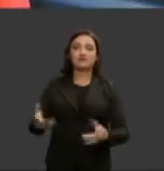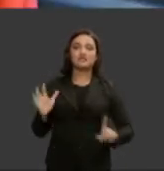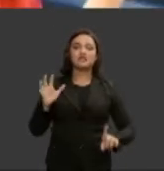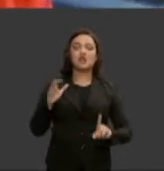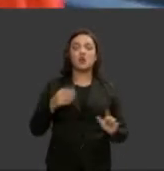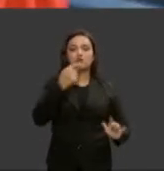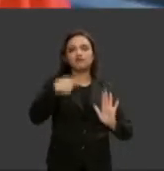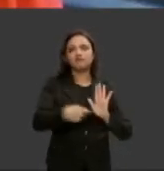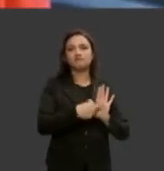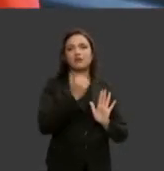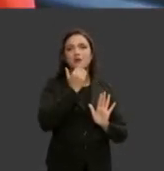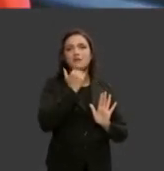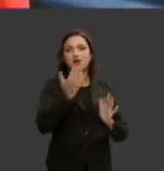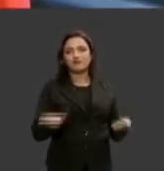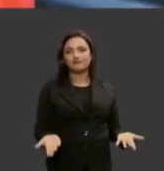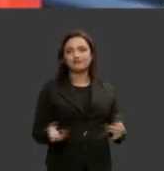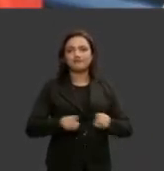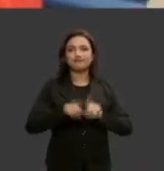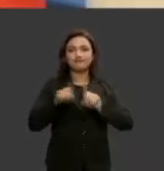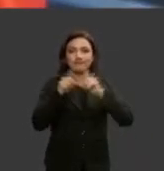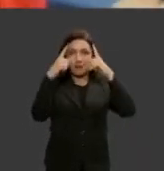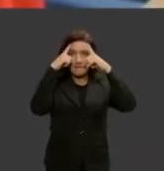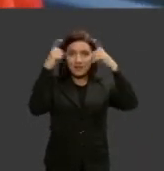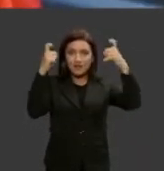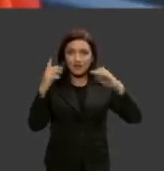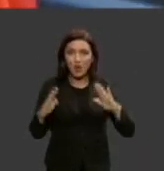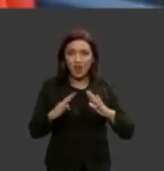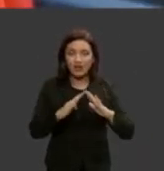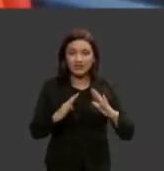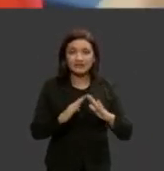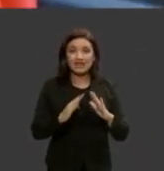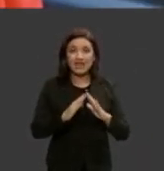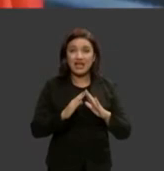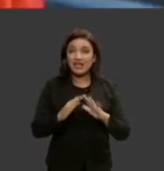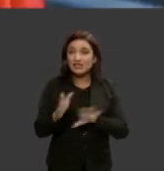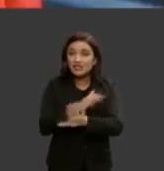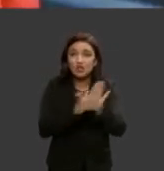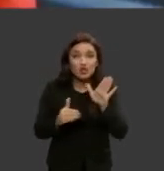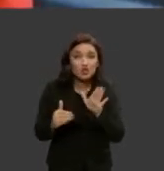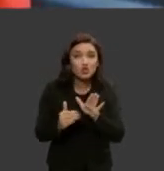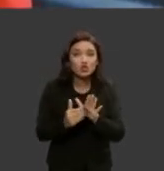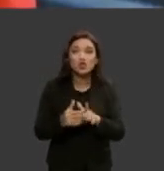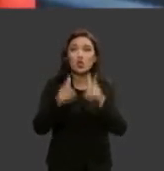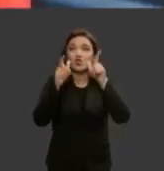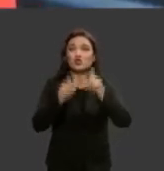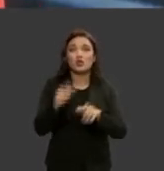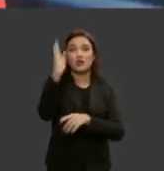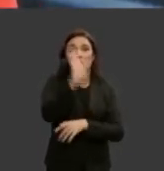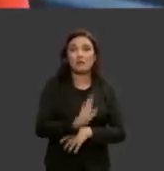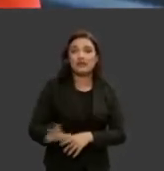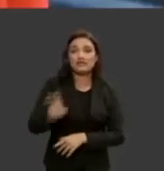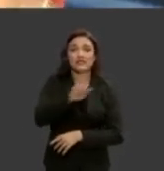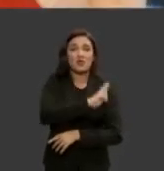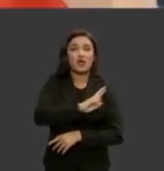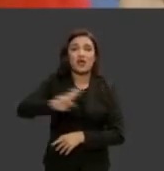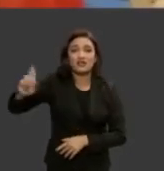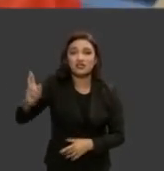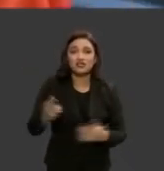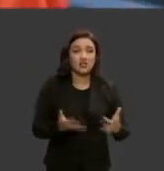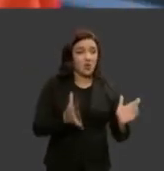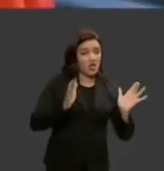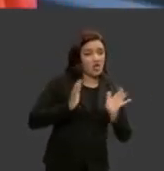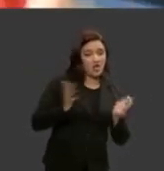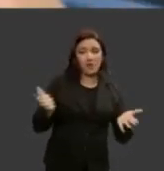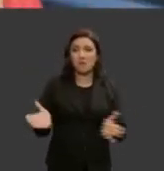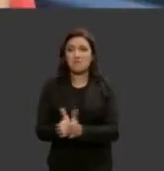assusta todos os brasileiros ela está em todas as regiões em todas as religiões em todos os níveis econômicos